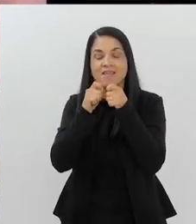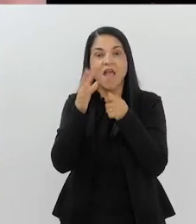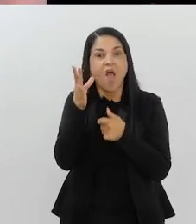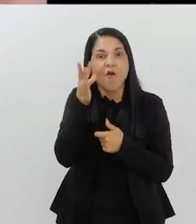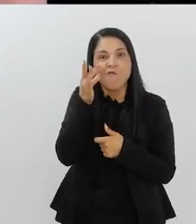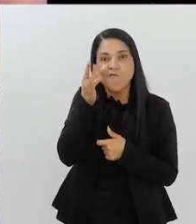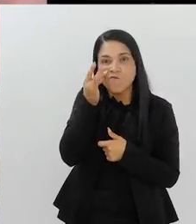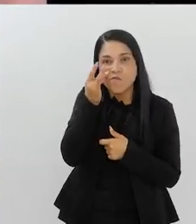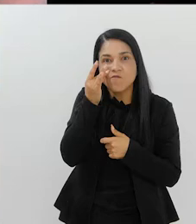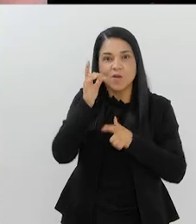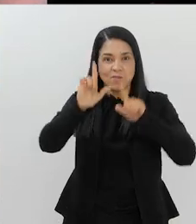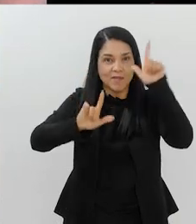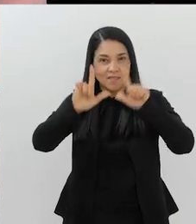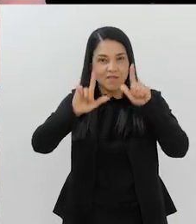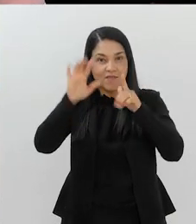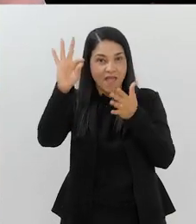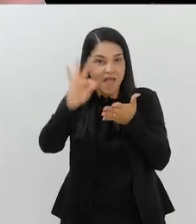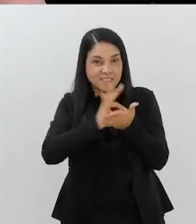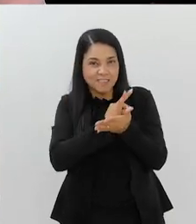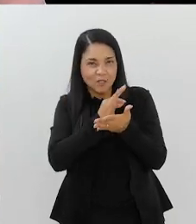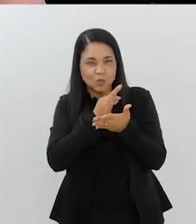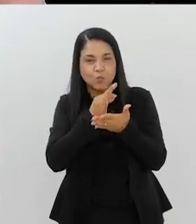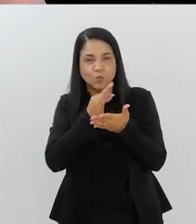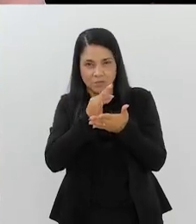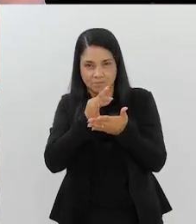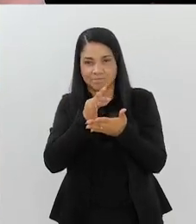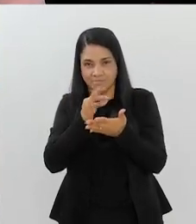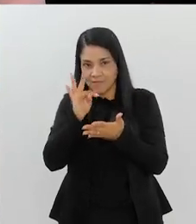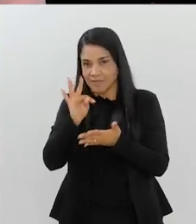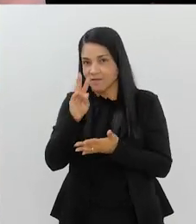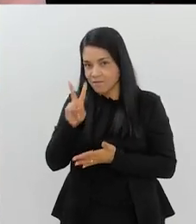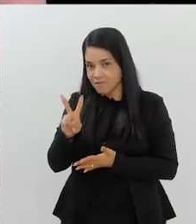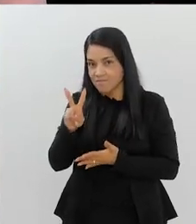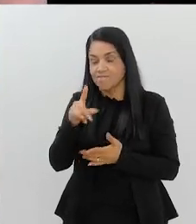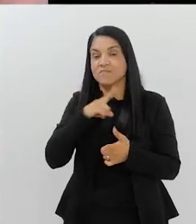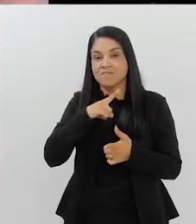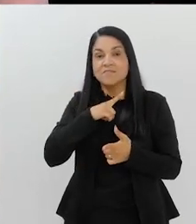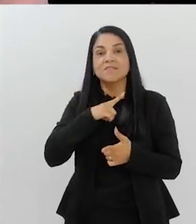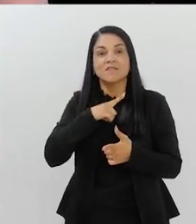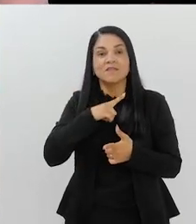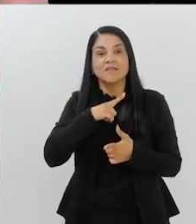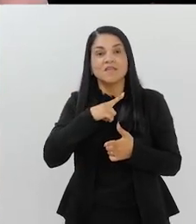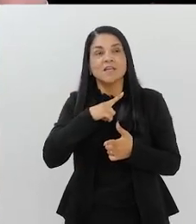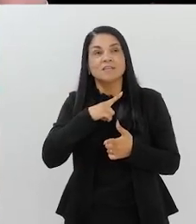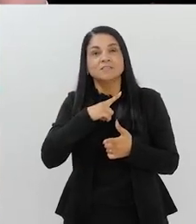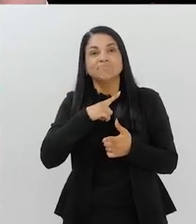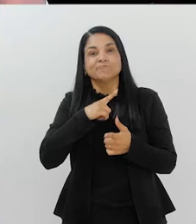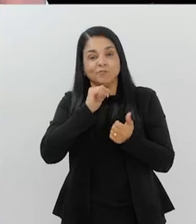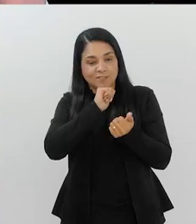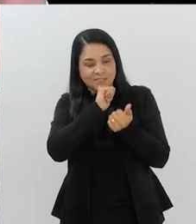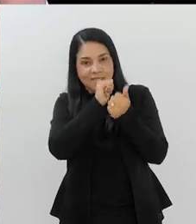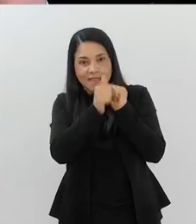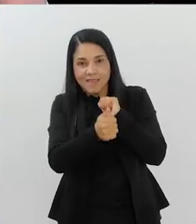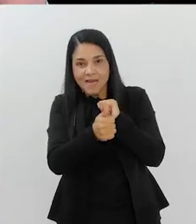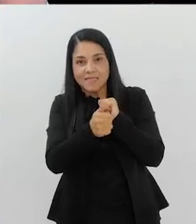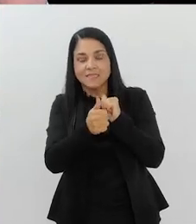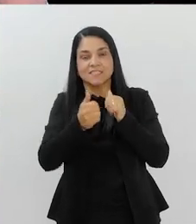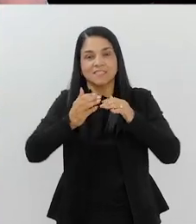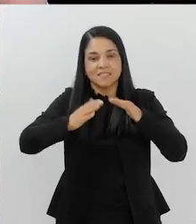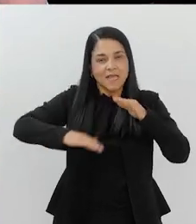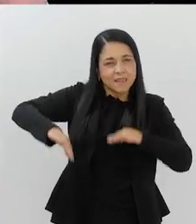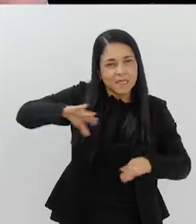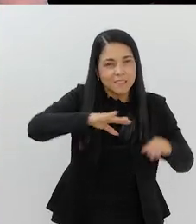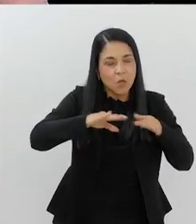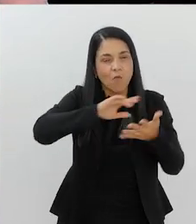vivo, era uma TV por assinatura, era uma TV por assinatura, mas ainda estava passando os atletas, não só a